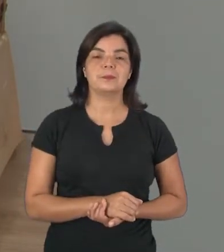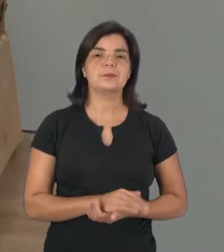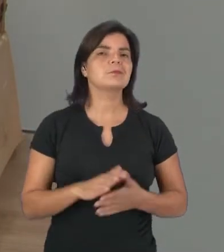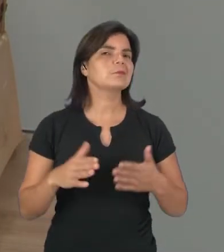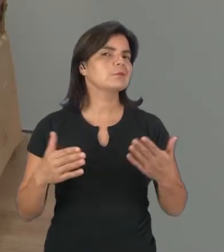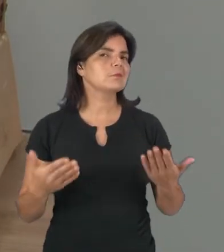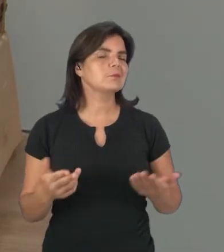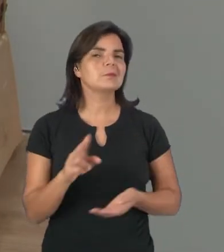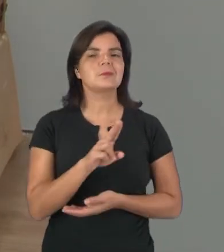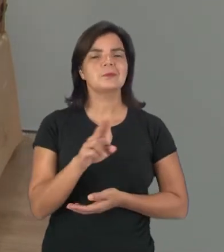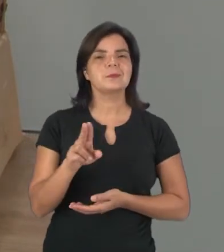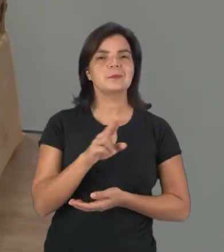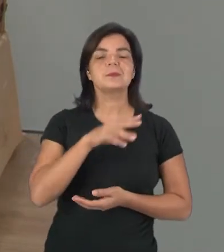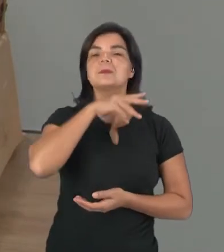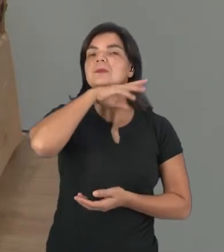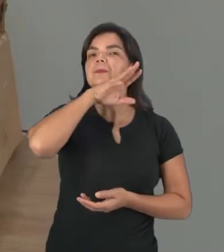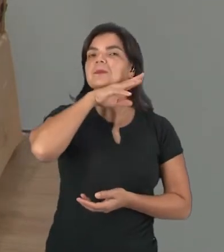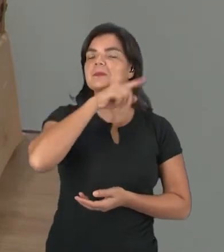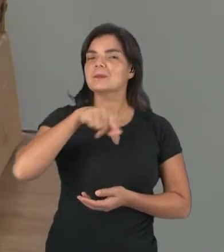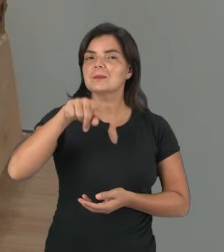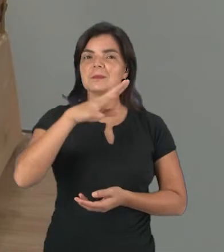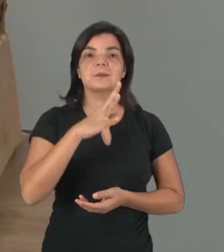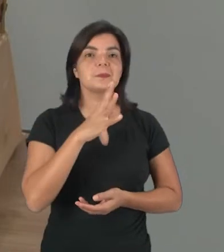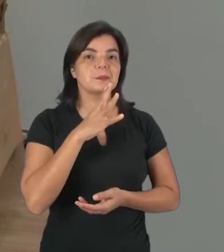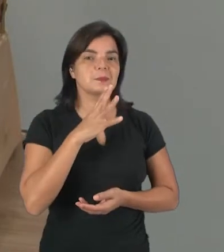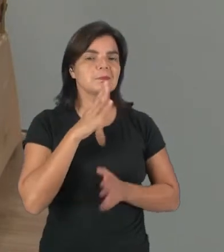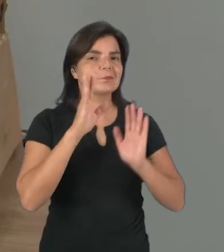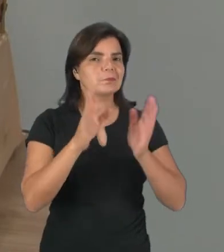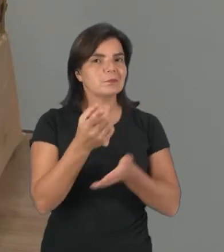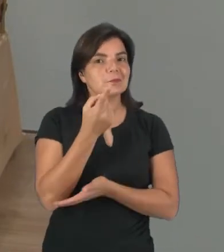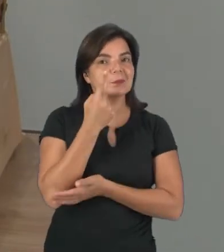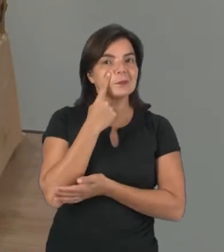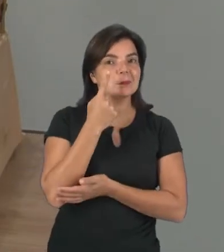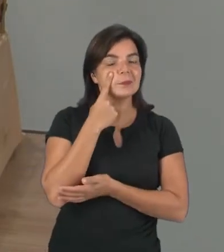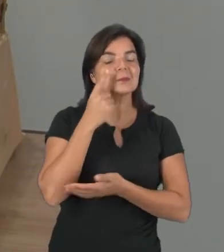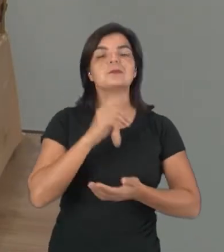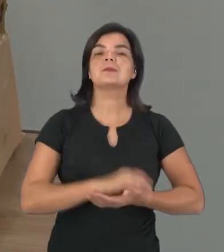Qual é o nome deste animal? Alguém conhece? Alguém já viu?